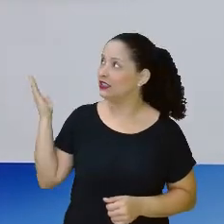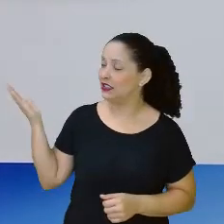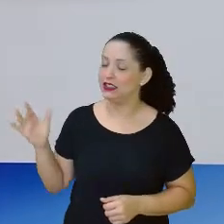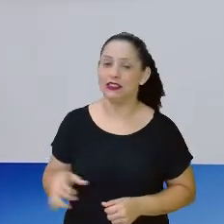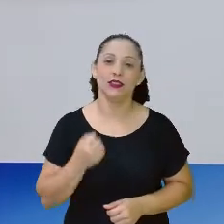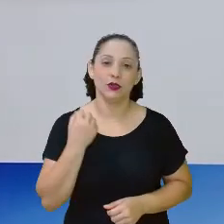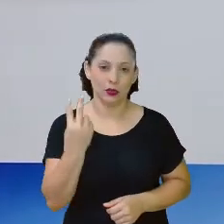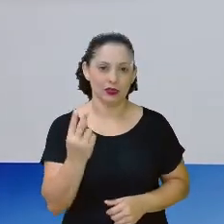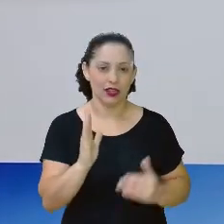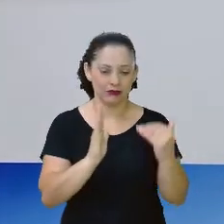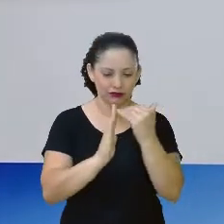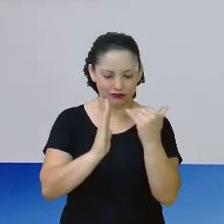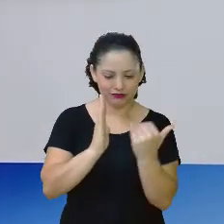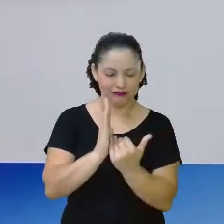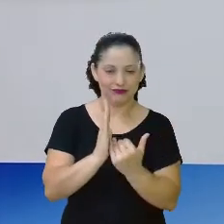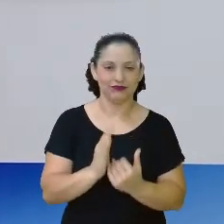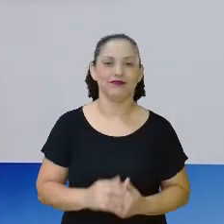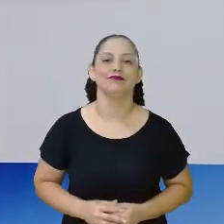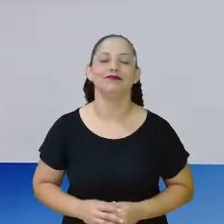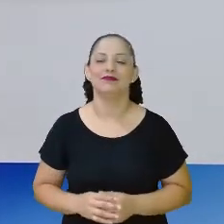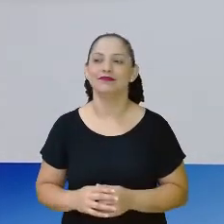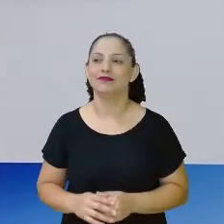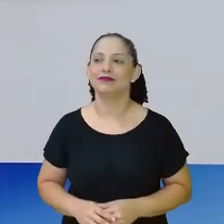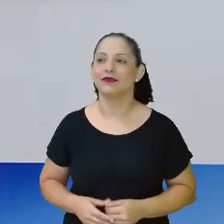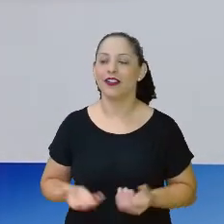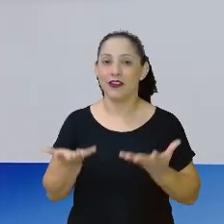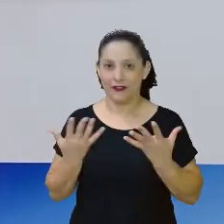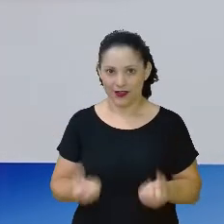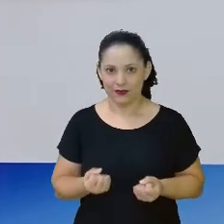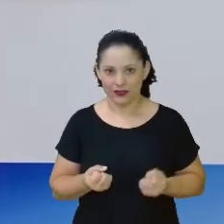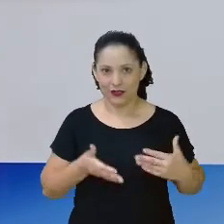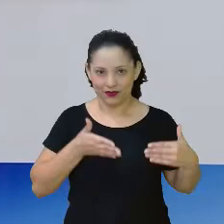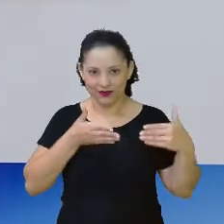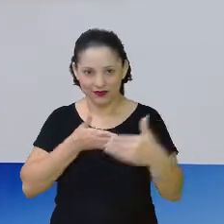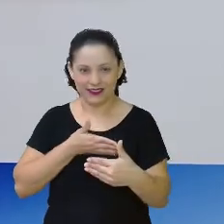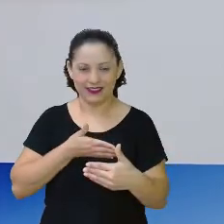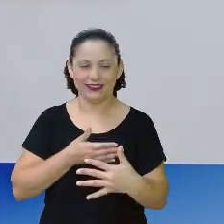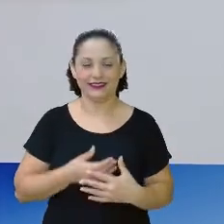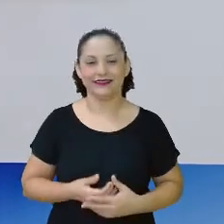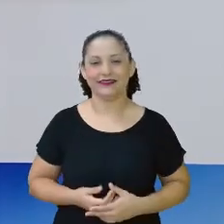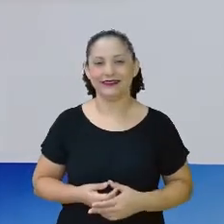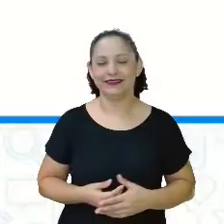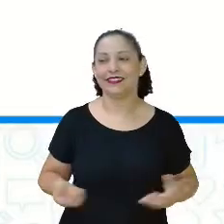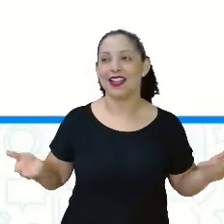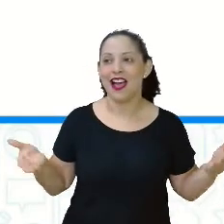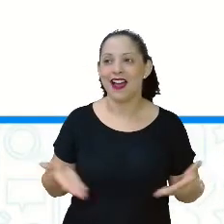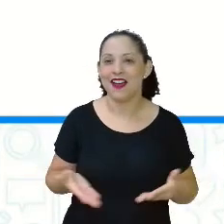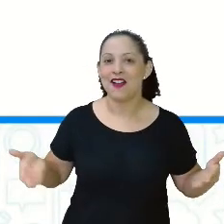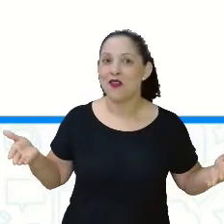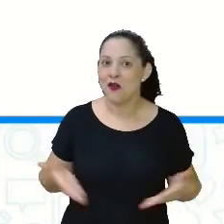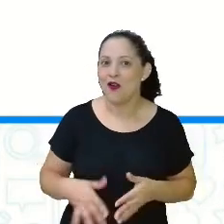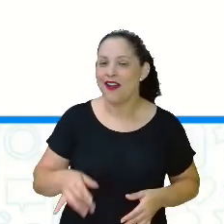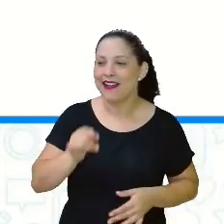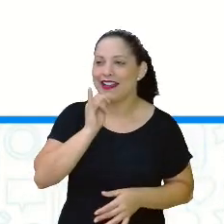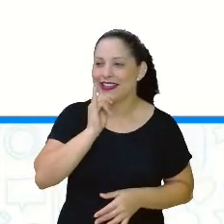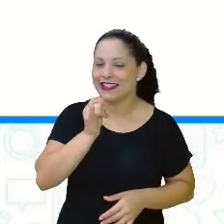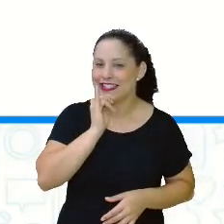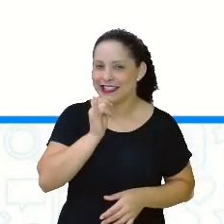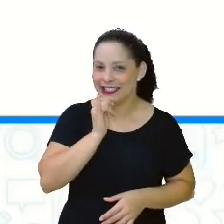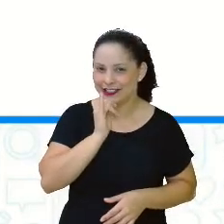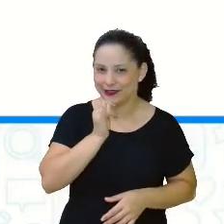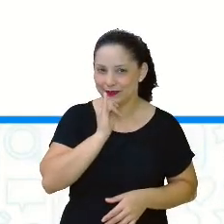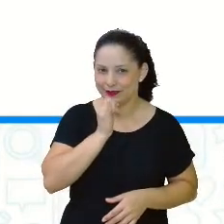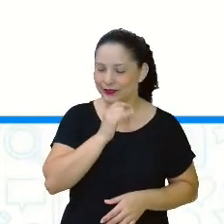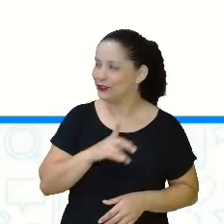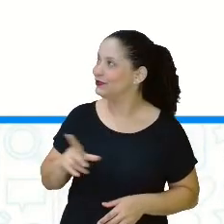inteiro era 1 real. Vamos seguindo, porque eu sei que vocês estão aí por dentro. Olha agora o outro exemplo, gente,